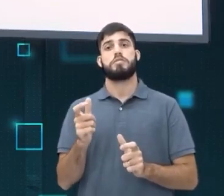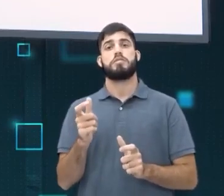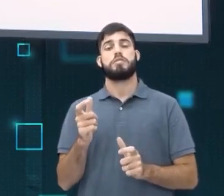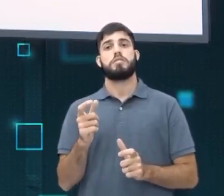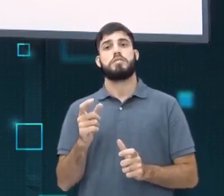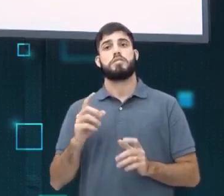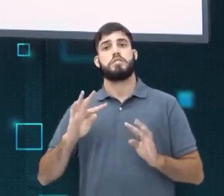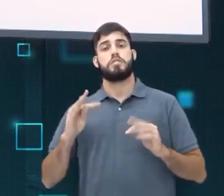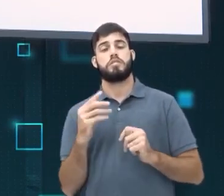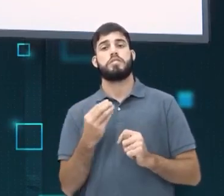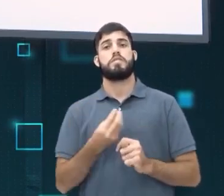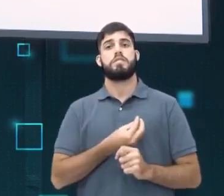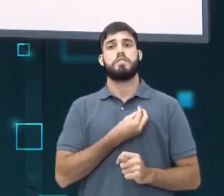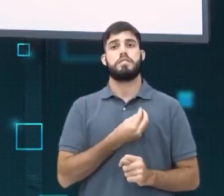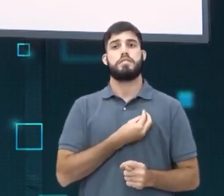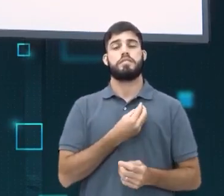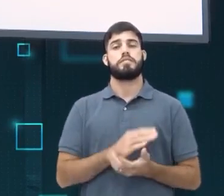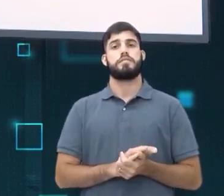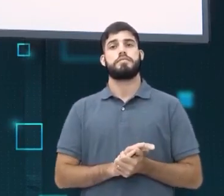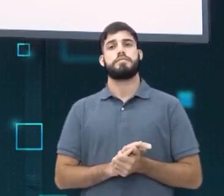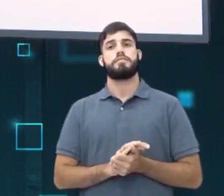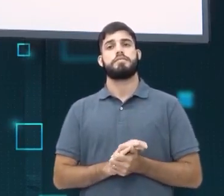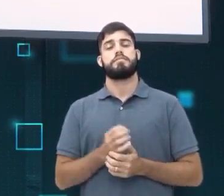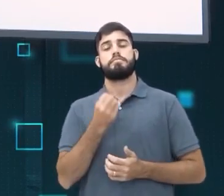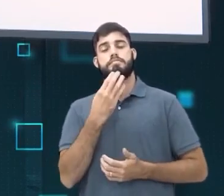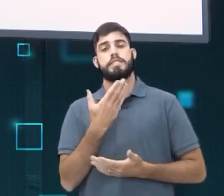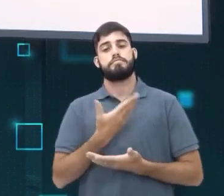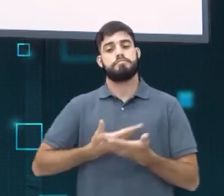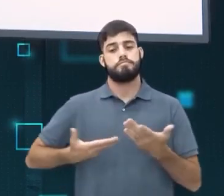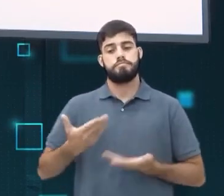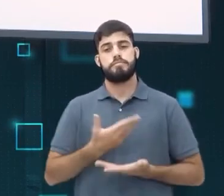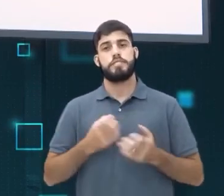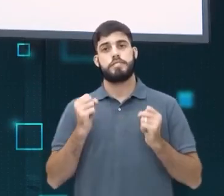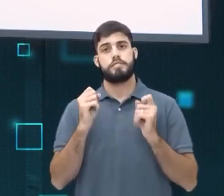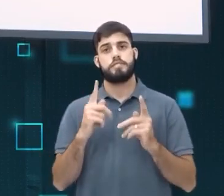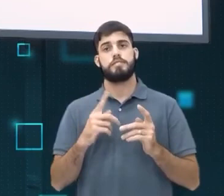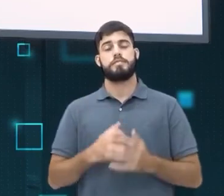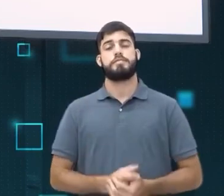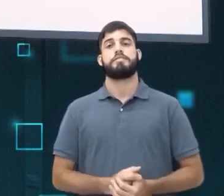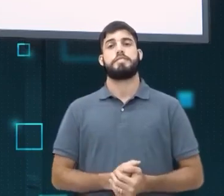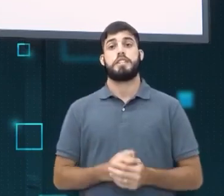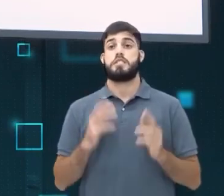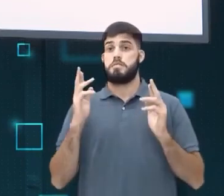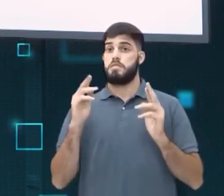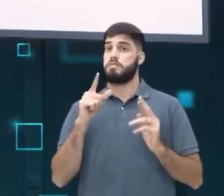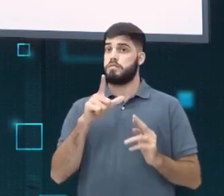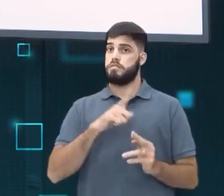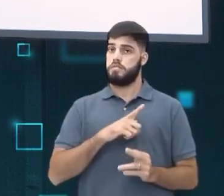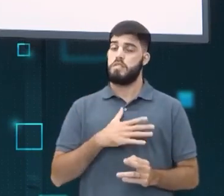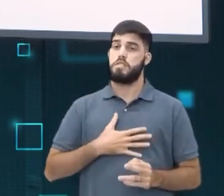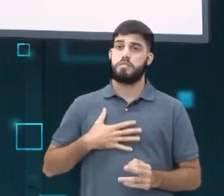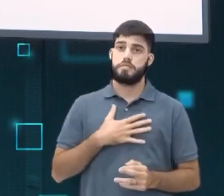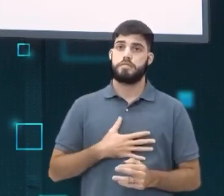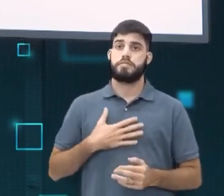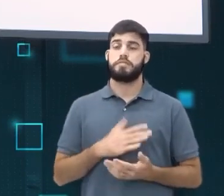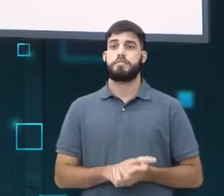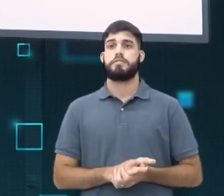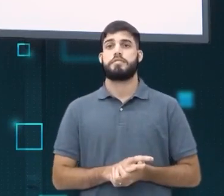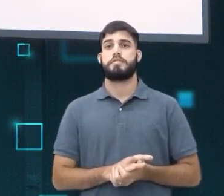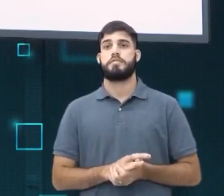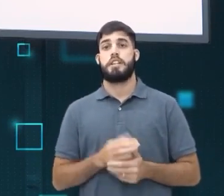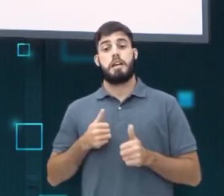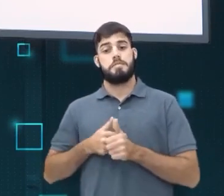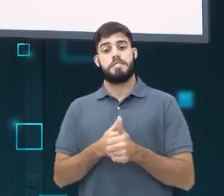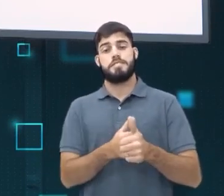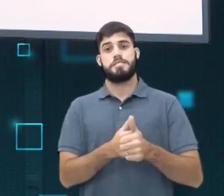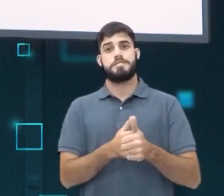todo mundo podemos viver on e offline muito bem uns com os outros. Espero que vocês tenham gostado. Me